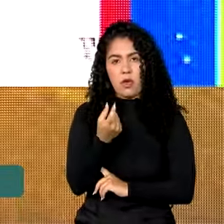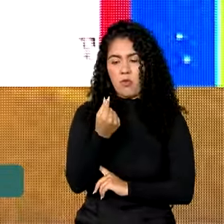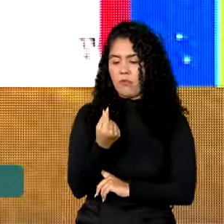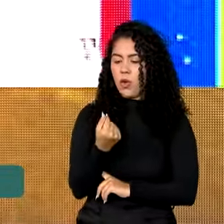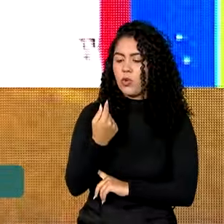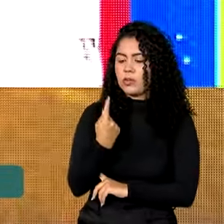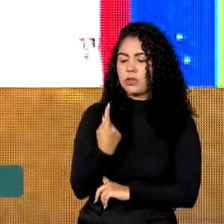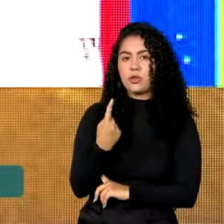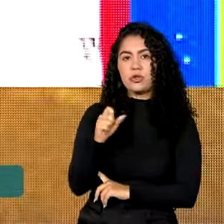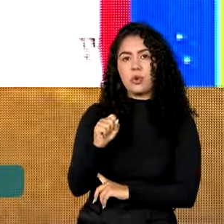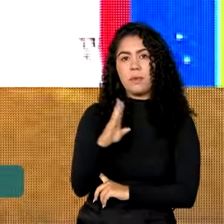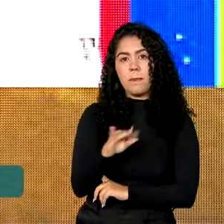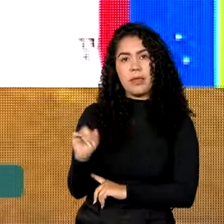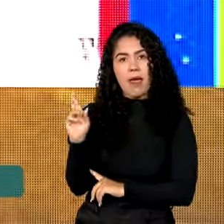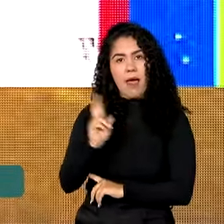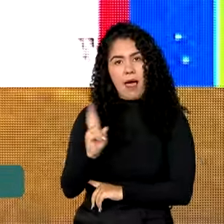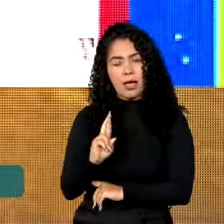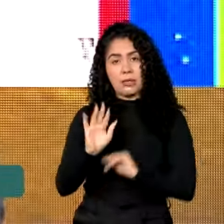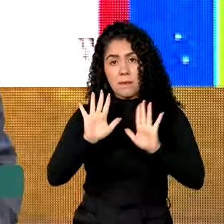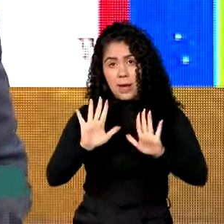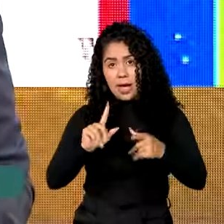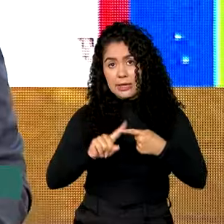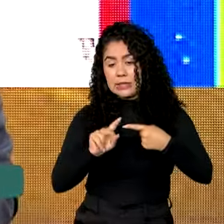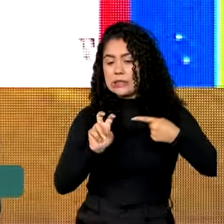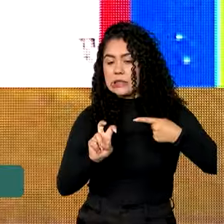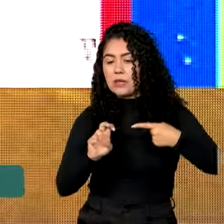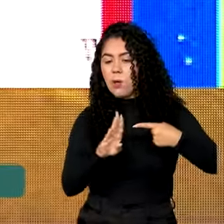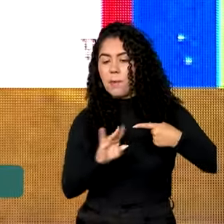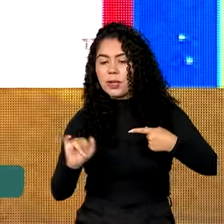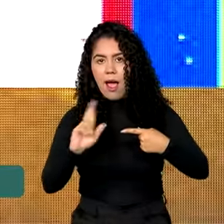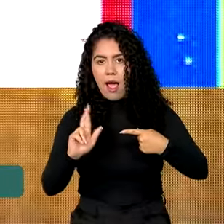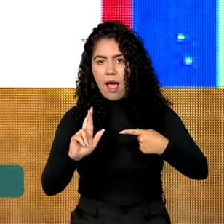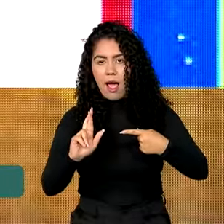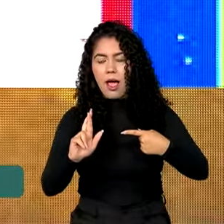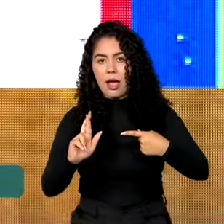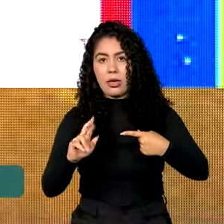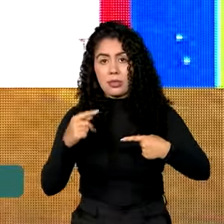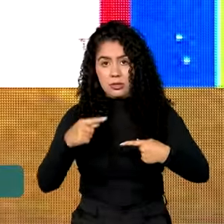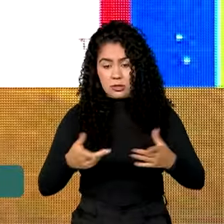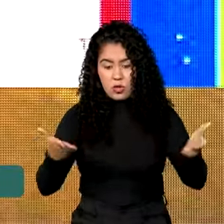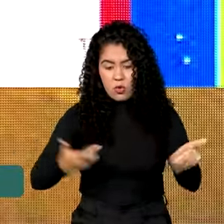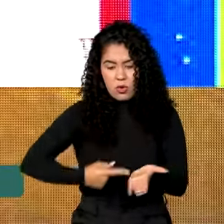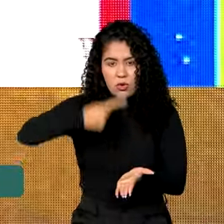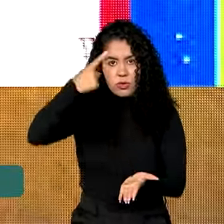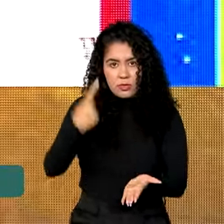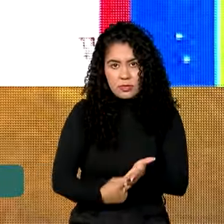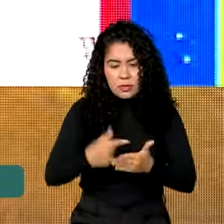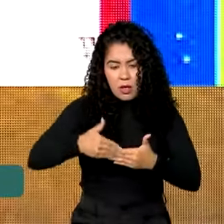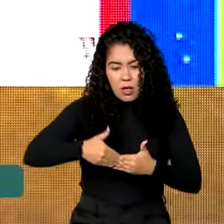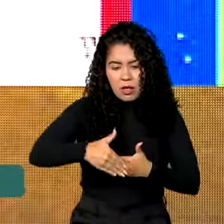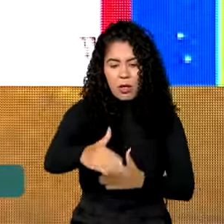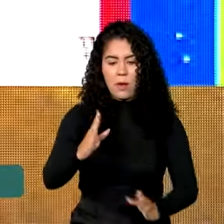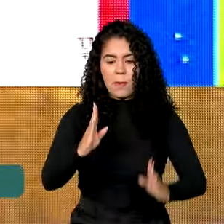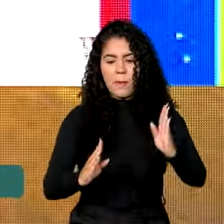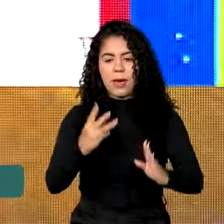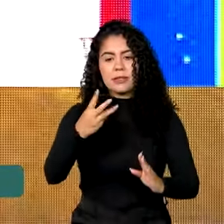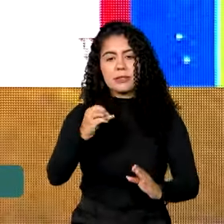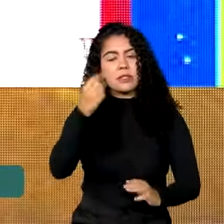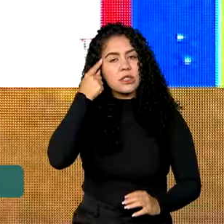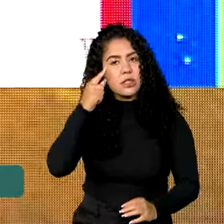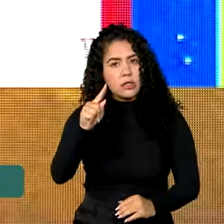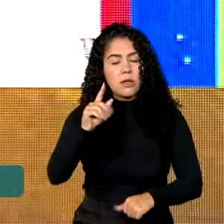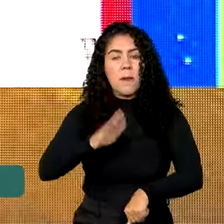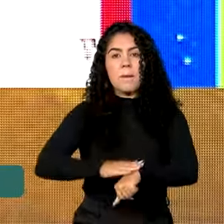reais. 5 bilhões a 30 dias após a aprovação do acordo, mais 6 bilhões em